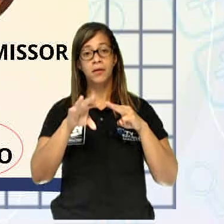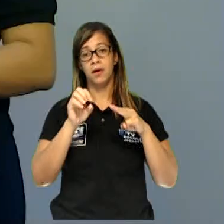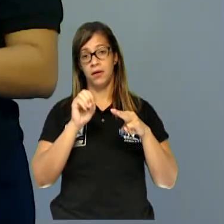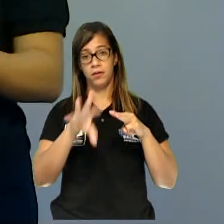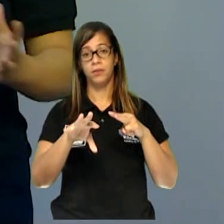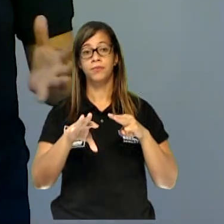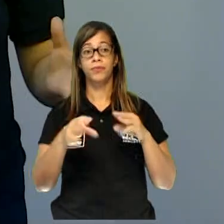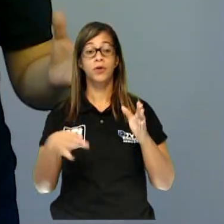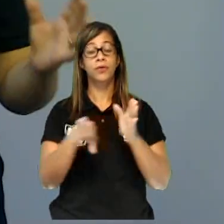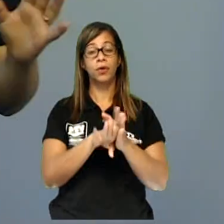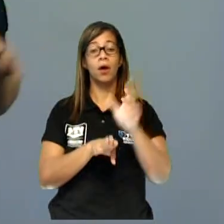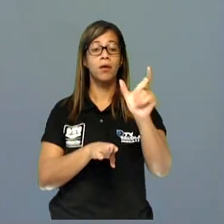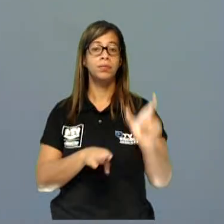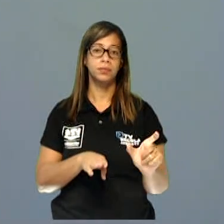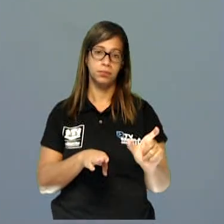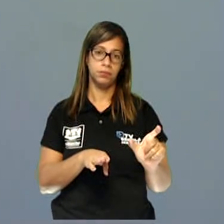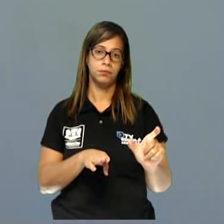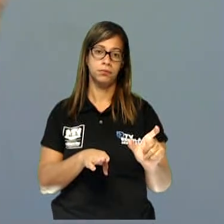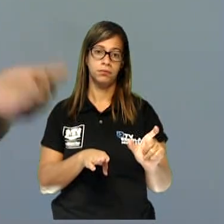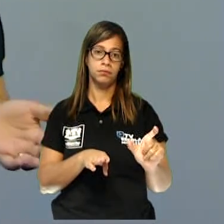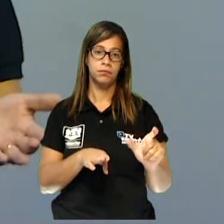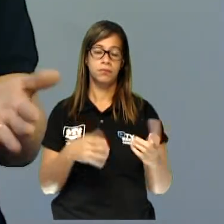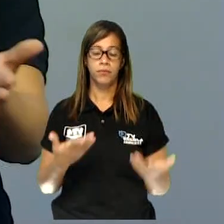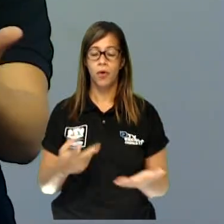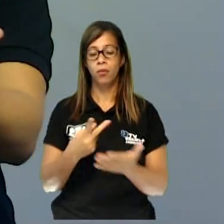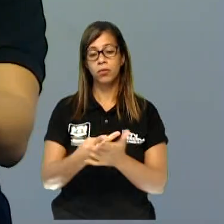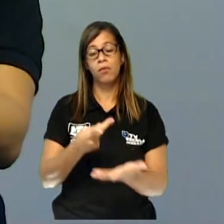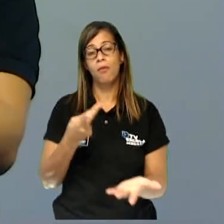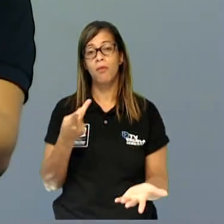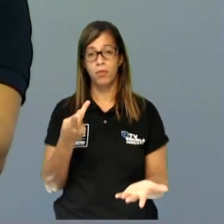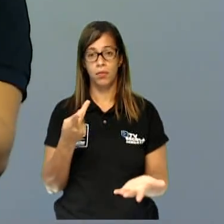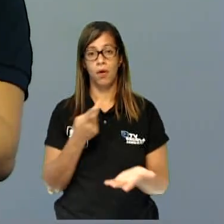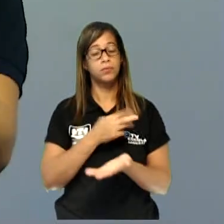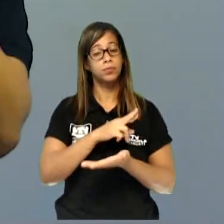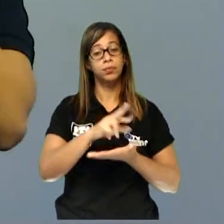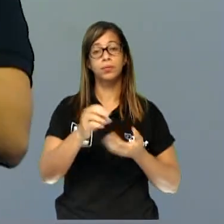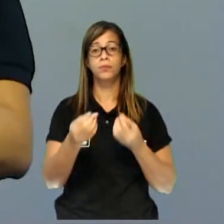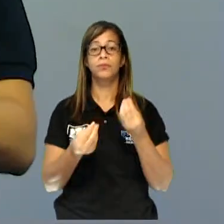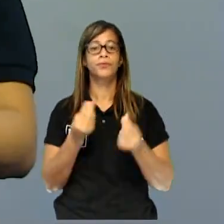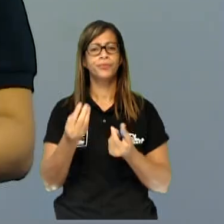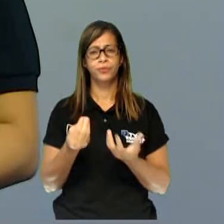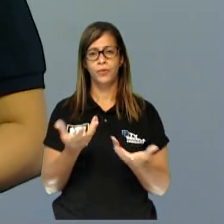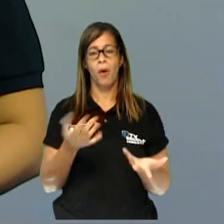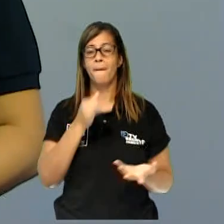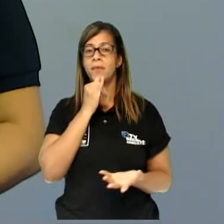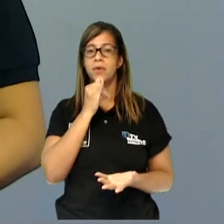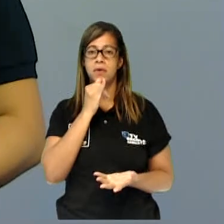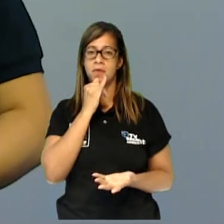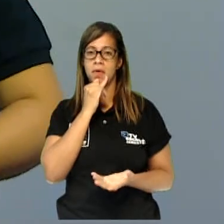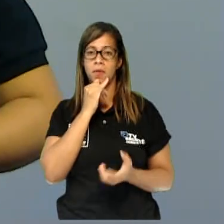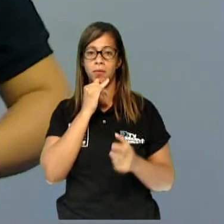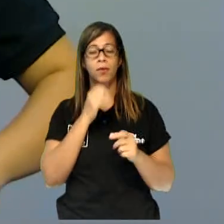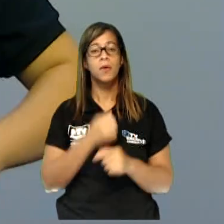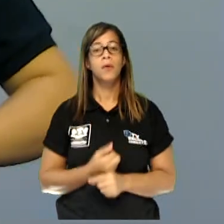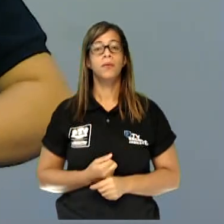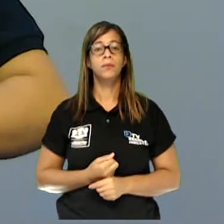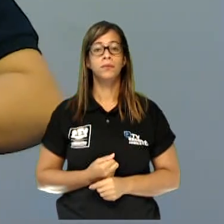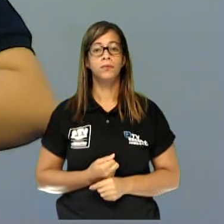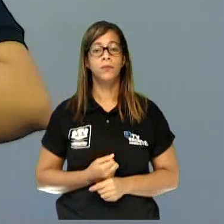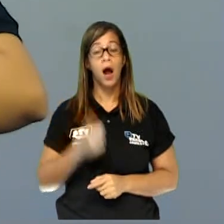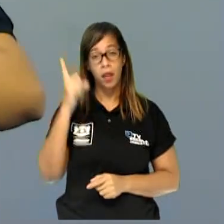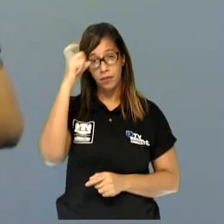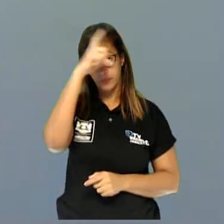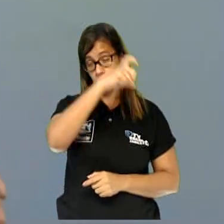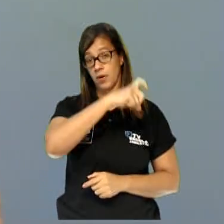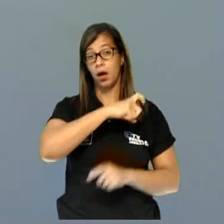O ruído dentro da comunicação acontece de várias formas. Pode ser um problema dentro do código, como foi o caso de Jane e Tarzan. Pode ser um problema até